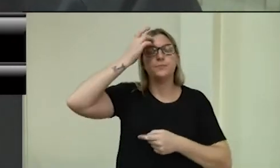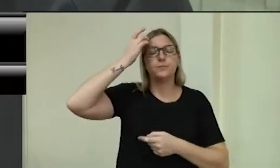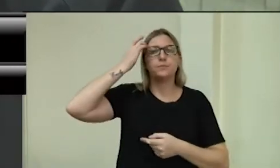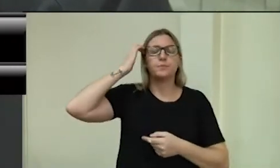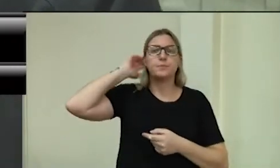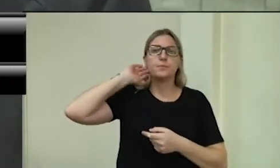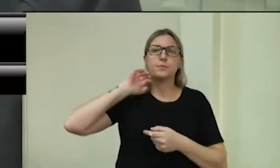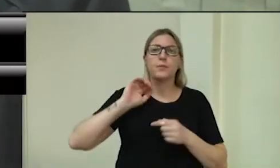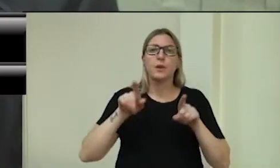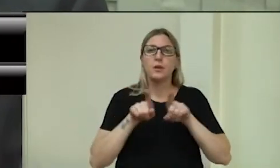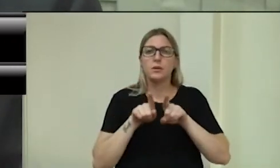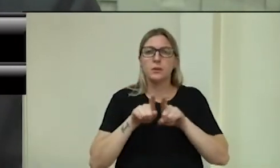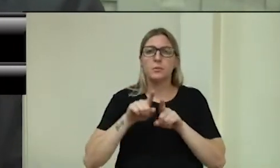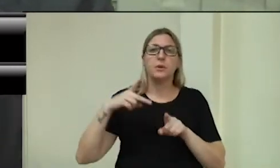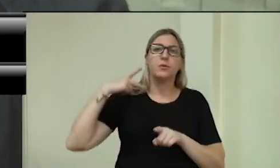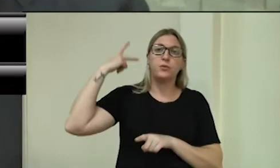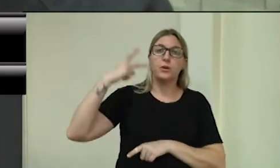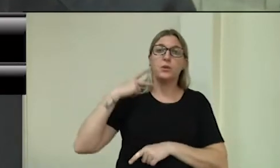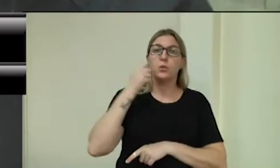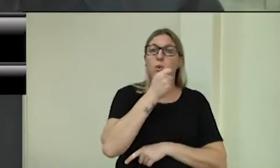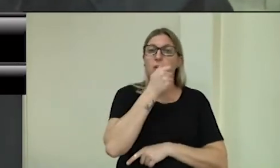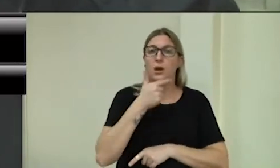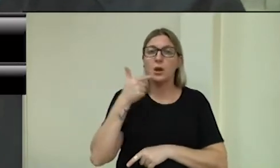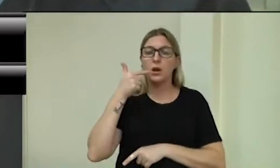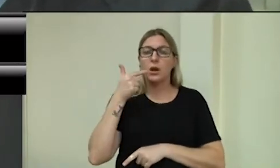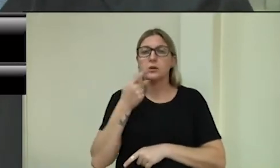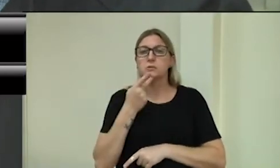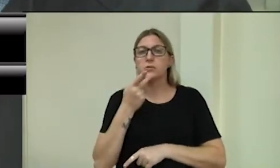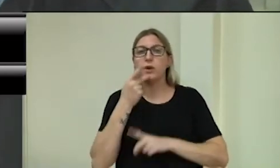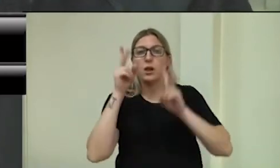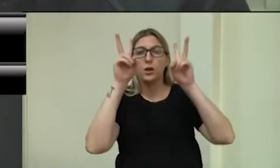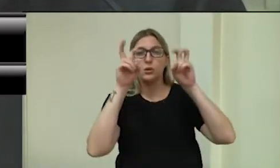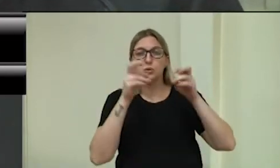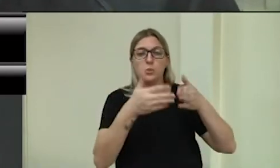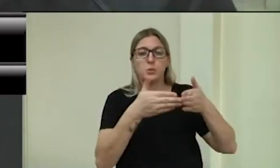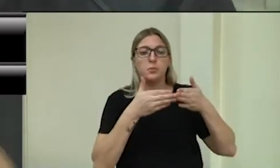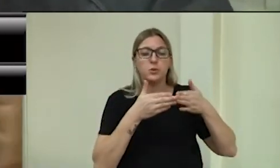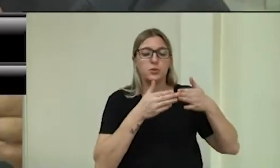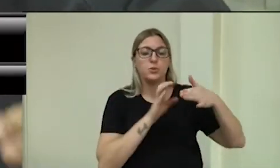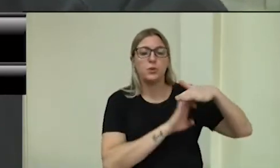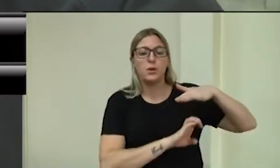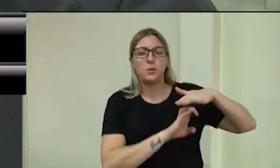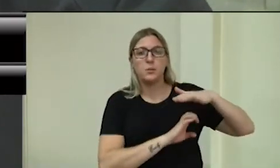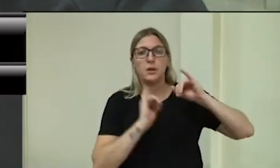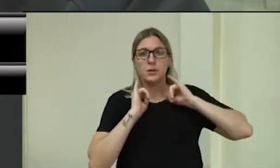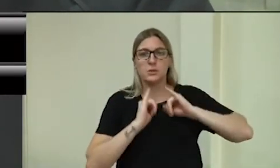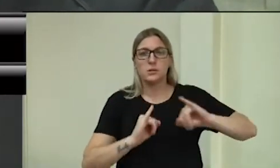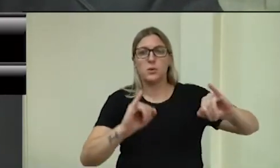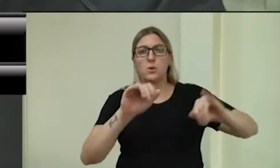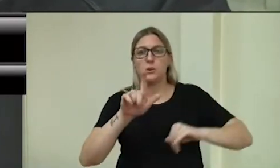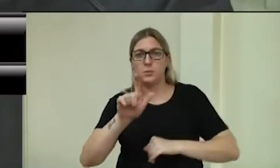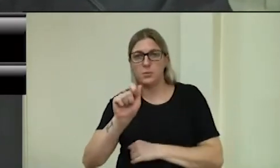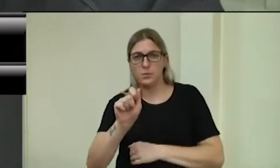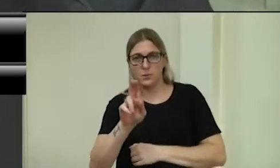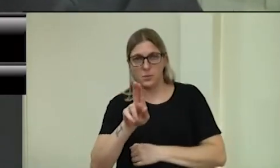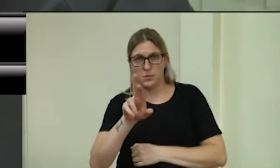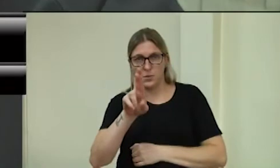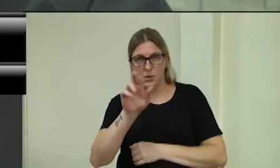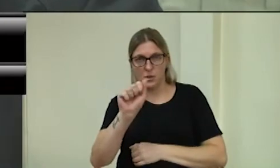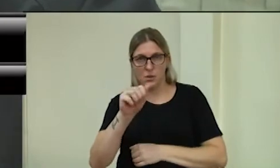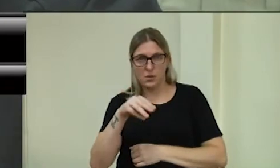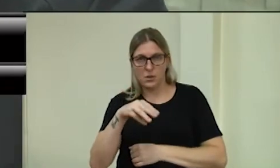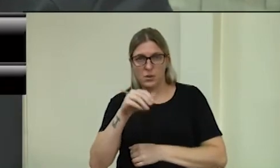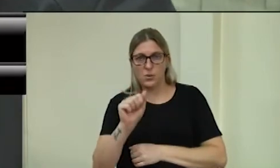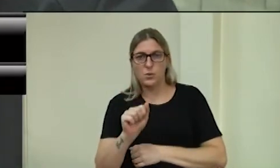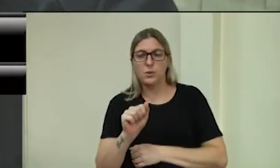Também, o vereador Anax colocou a respeito do pedido da empresa Gaurama, e, infelizmente, ele não se encontra mais no plenário,